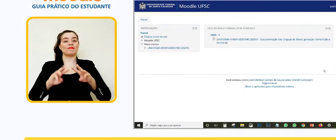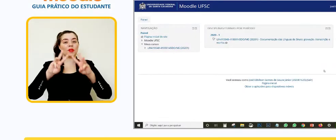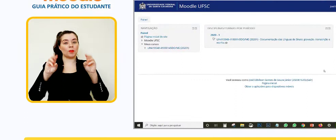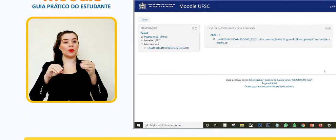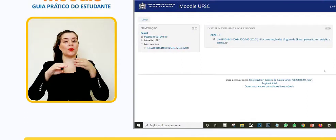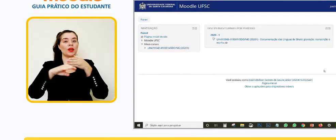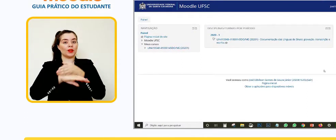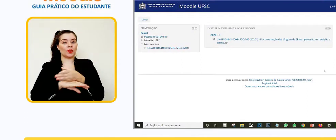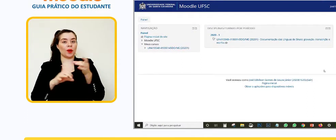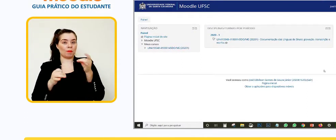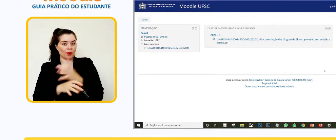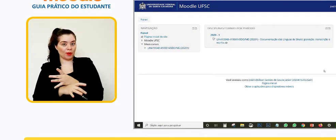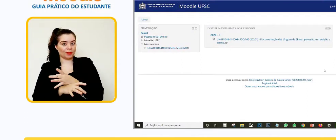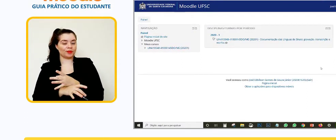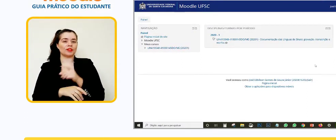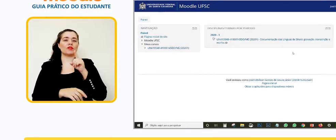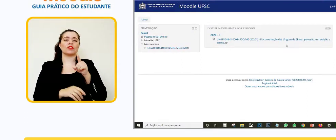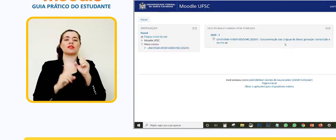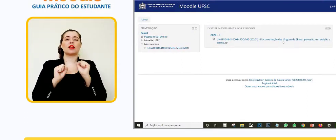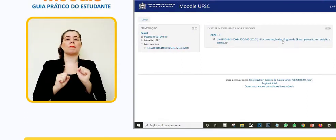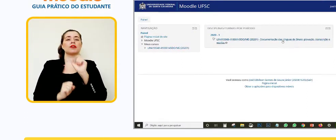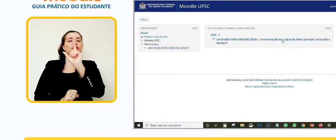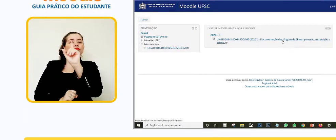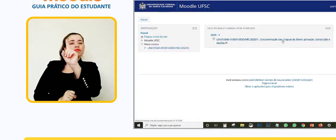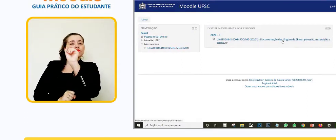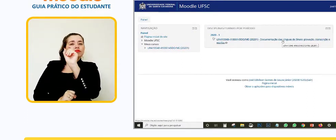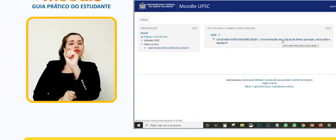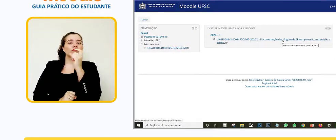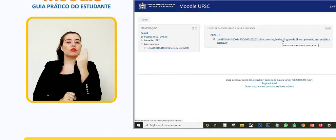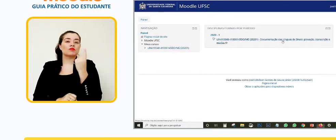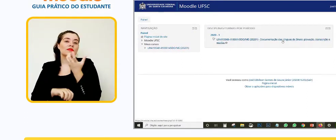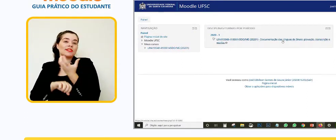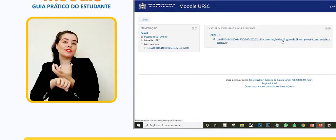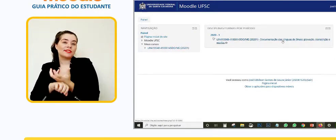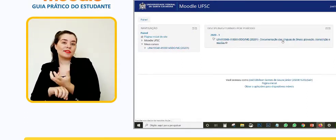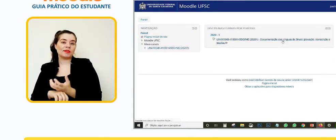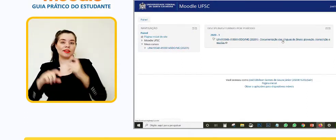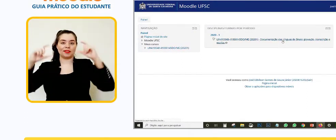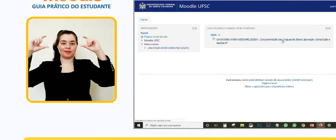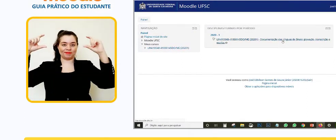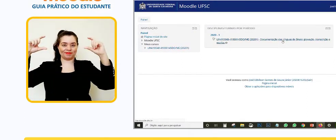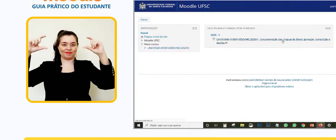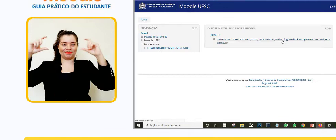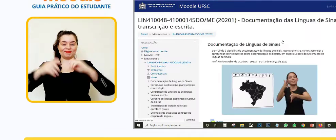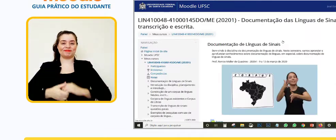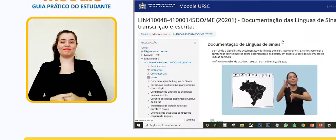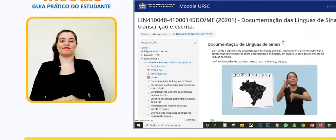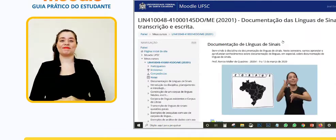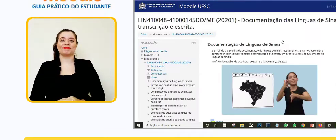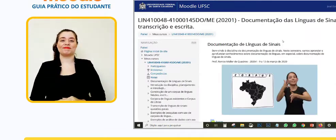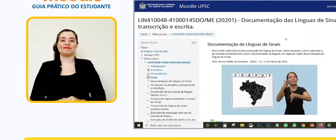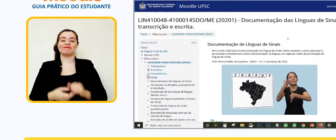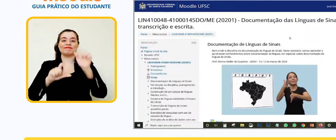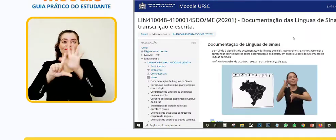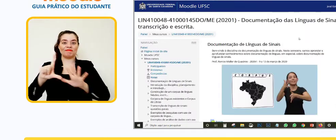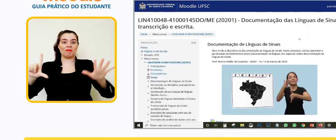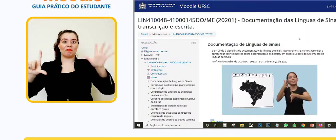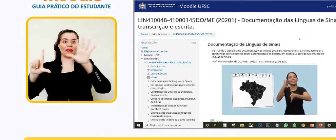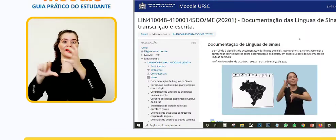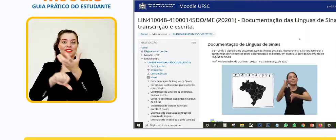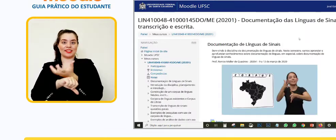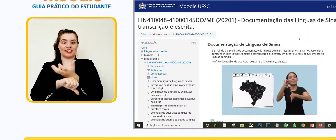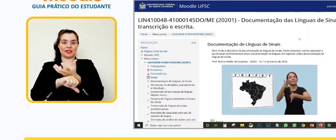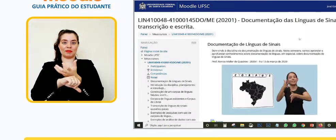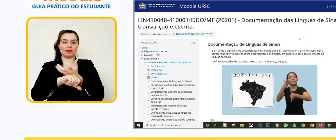Depois de ingressar no Moodle, você pode selecionar uma das disciplinas no bloco central. No